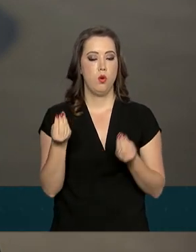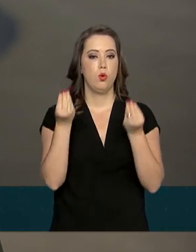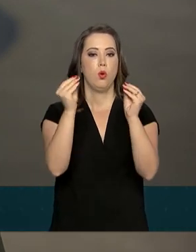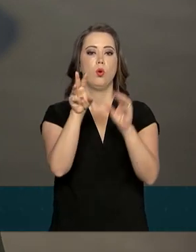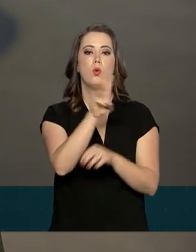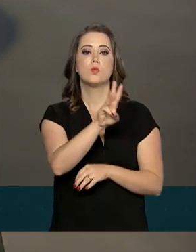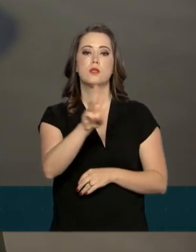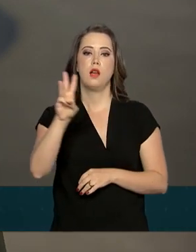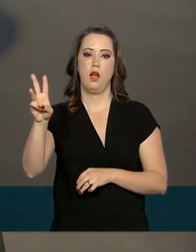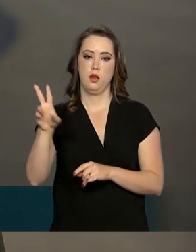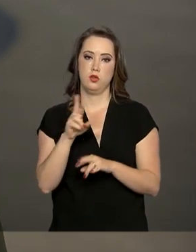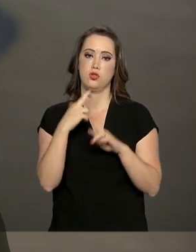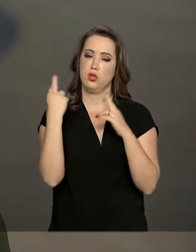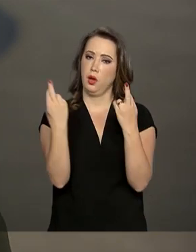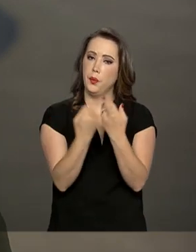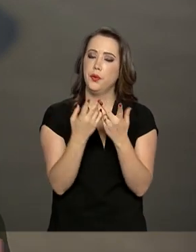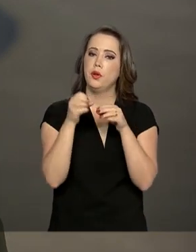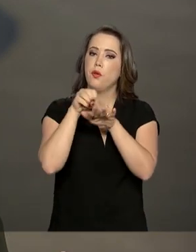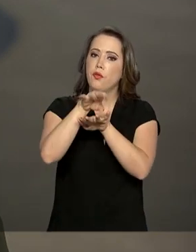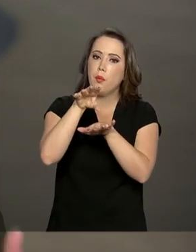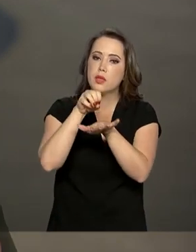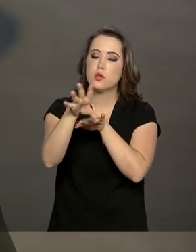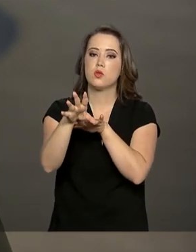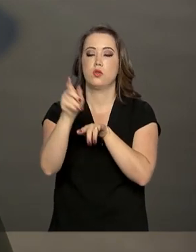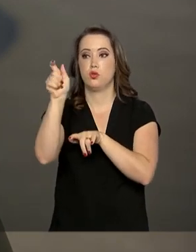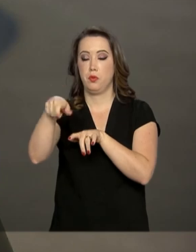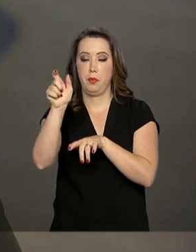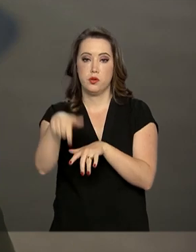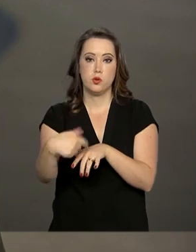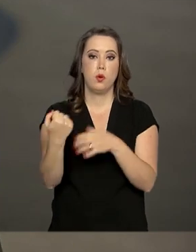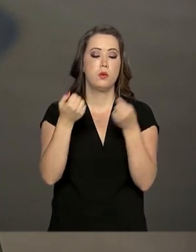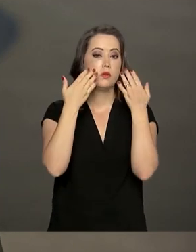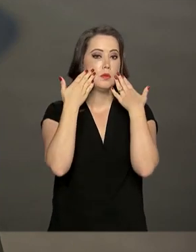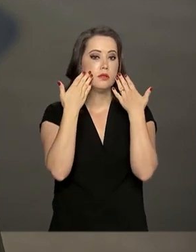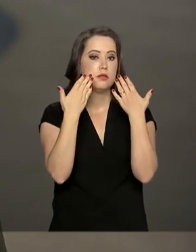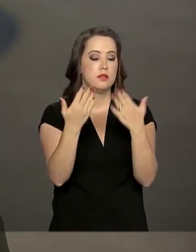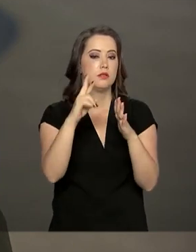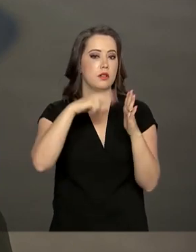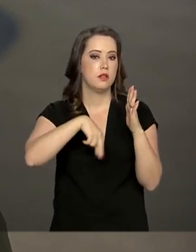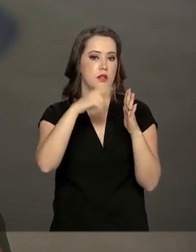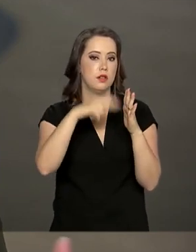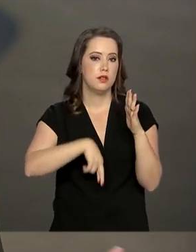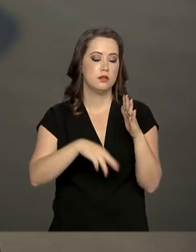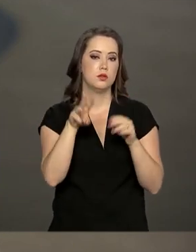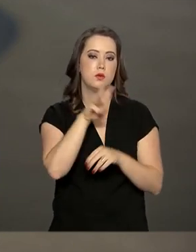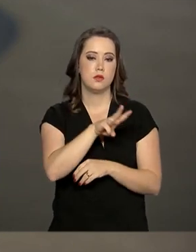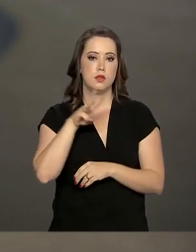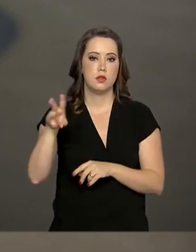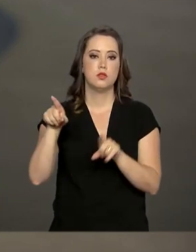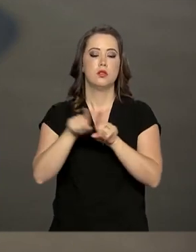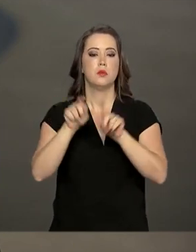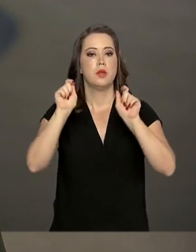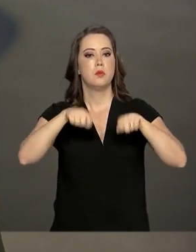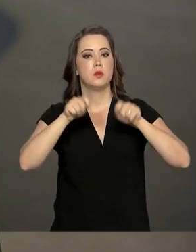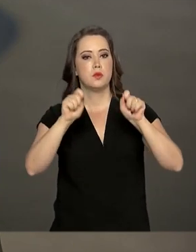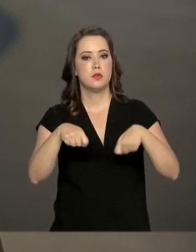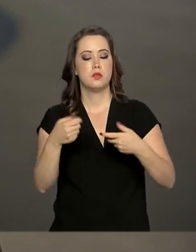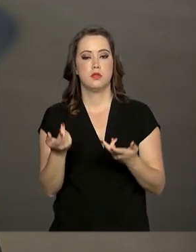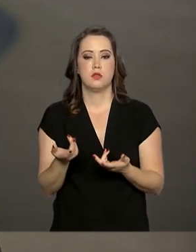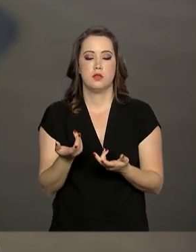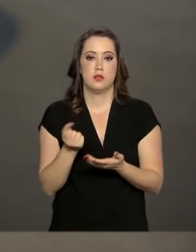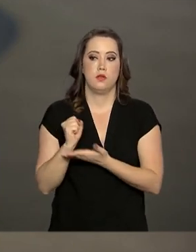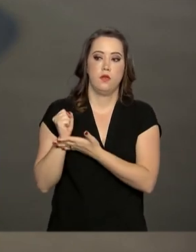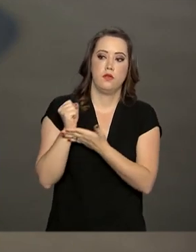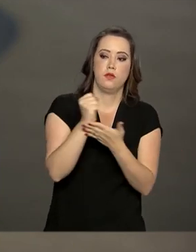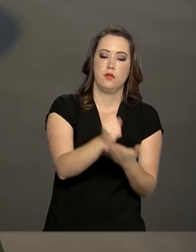informações sobre a Operação Acolhida, com depoimentos e relatórios. No endereço eletrônico, ainda será possível receber doações da sociedade